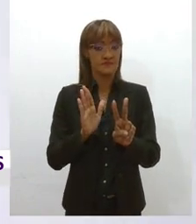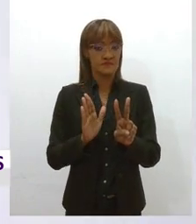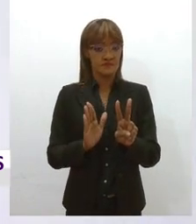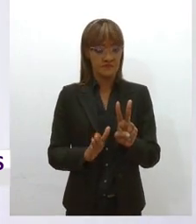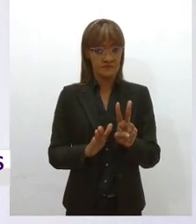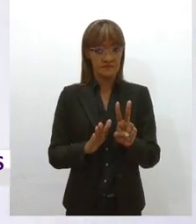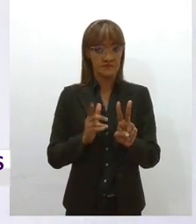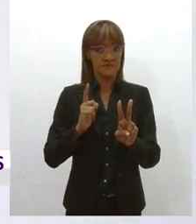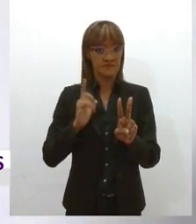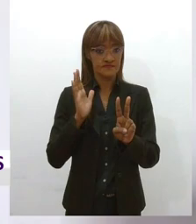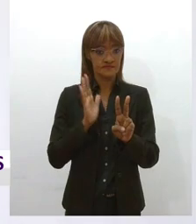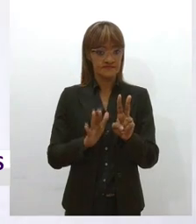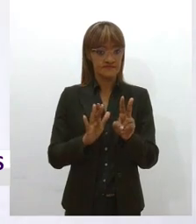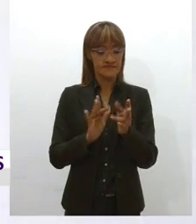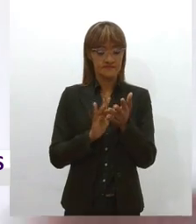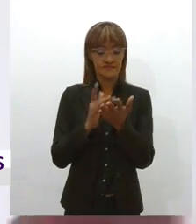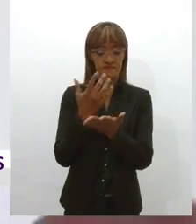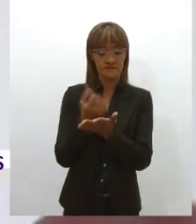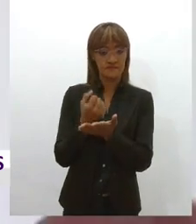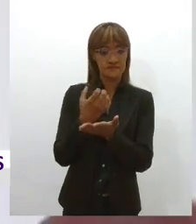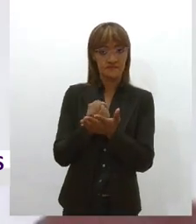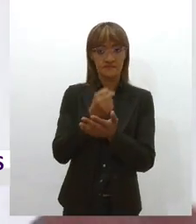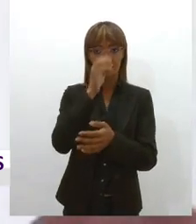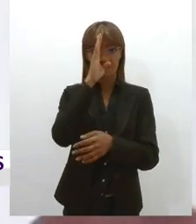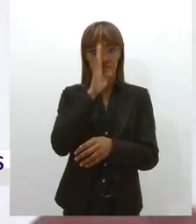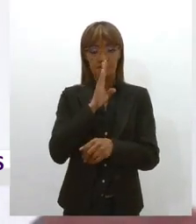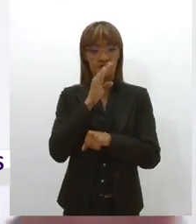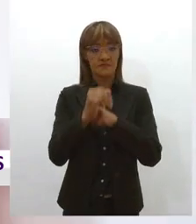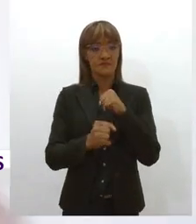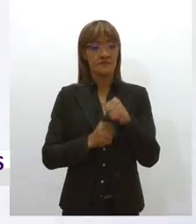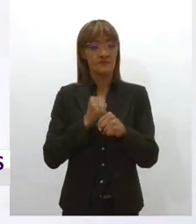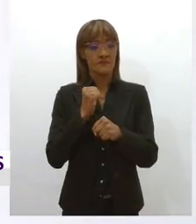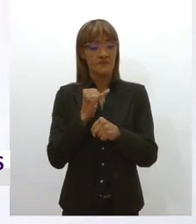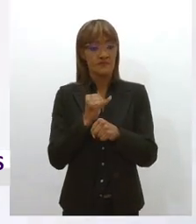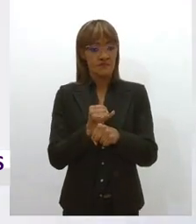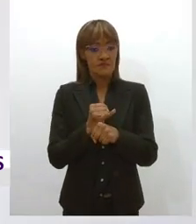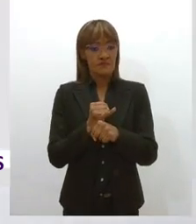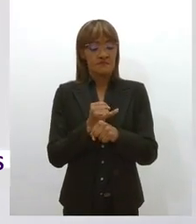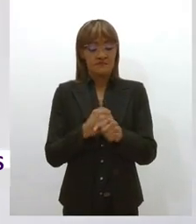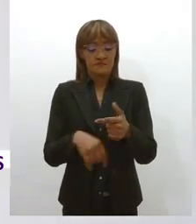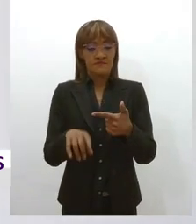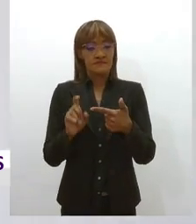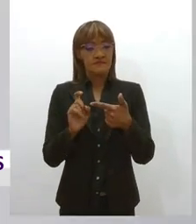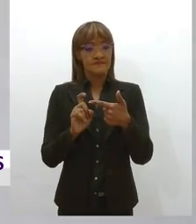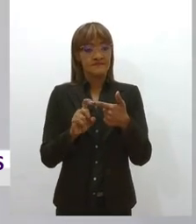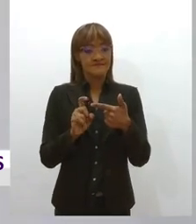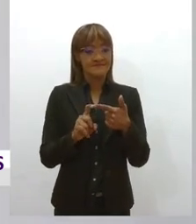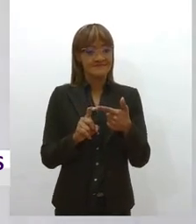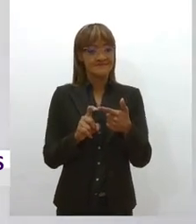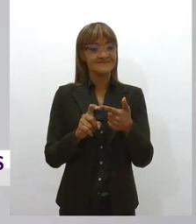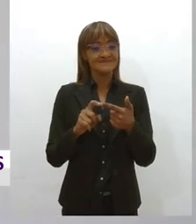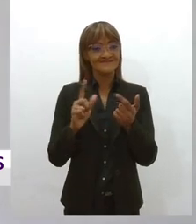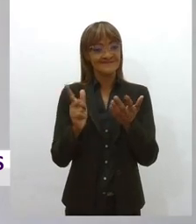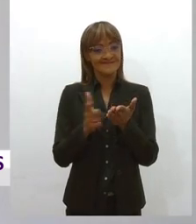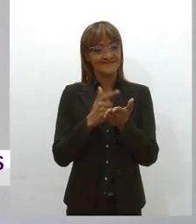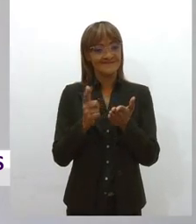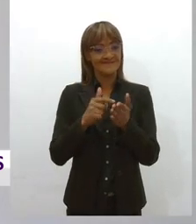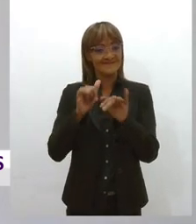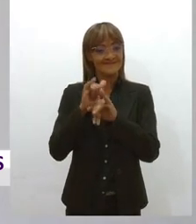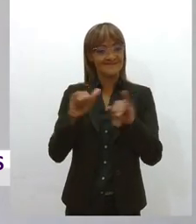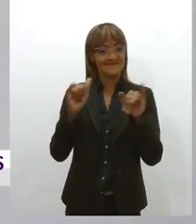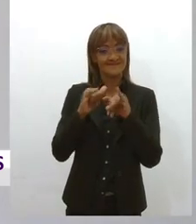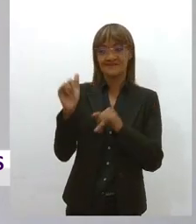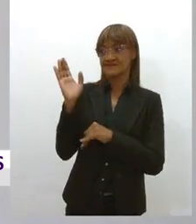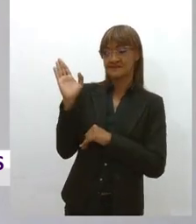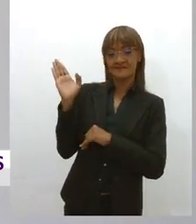para ser baixado gratuitamente pela internet, e já temos também a publicação física, né,